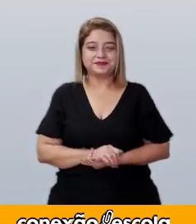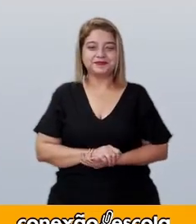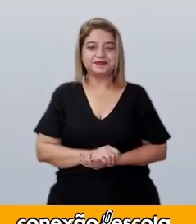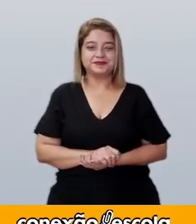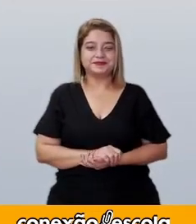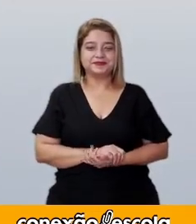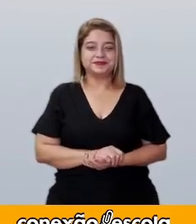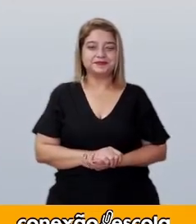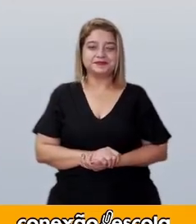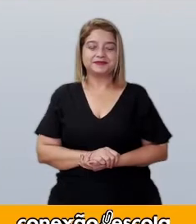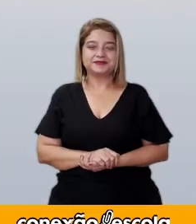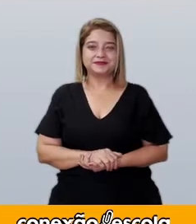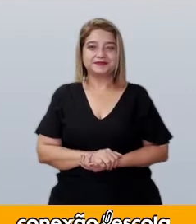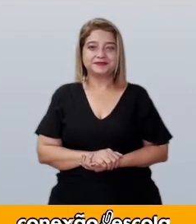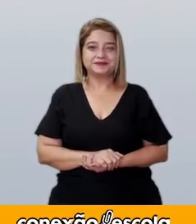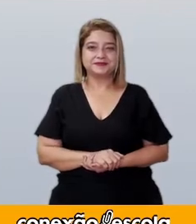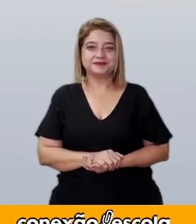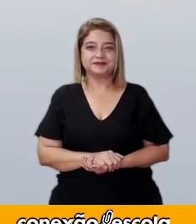Vou já mostrar.